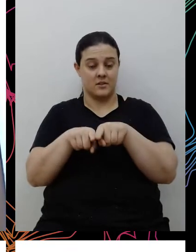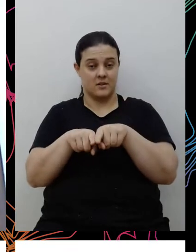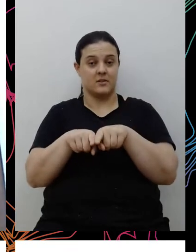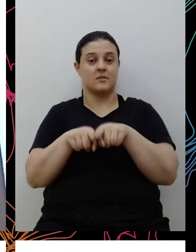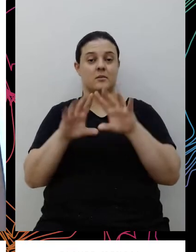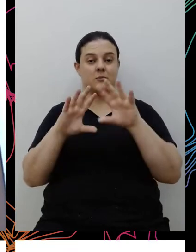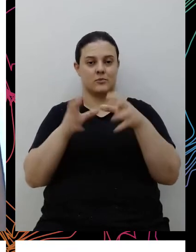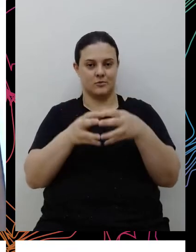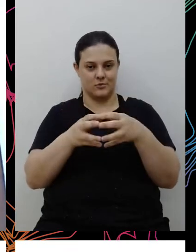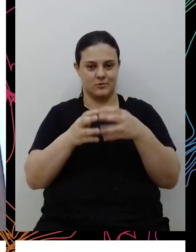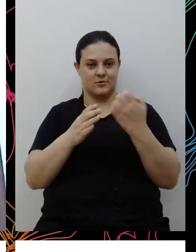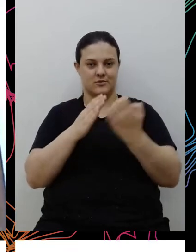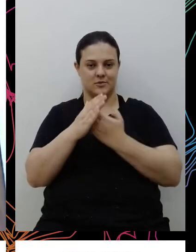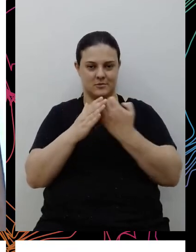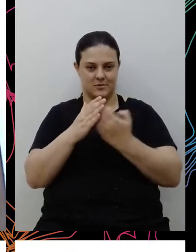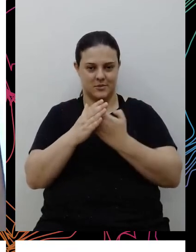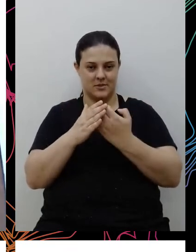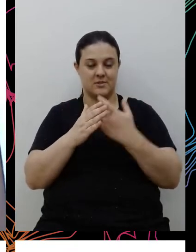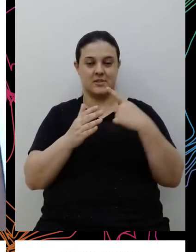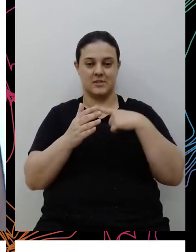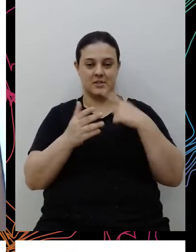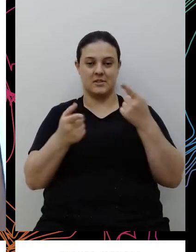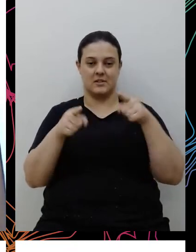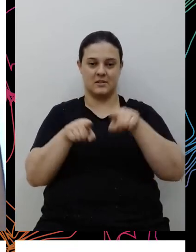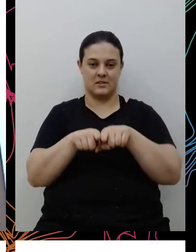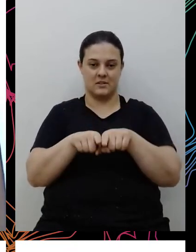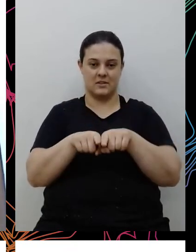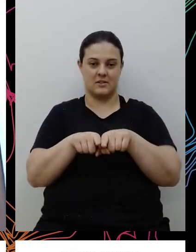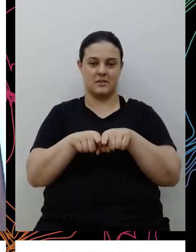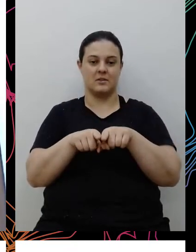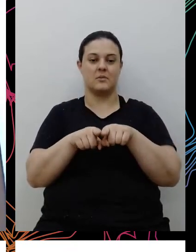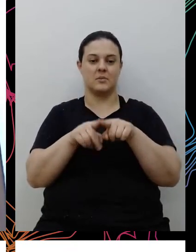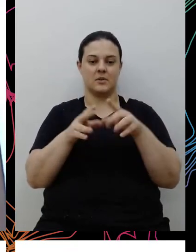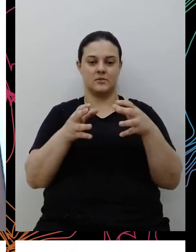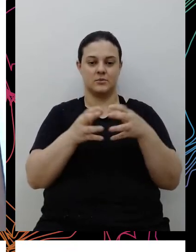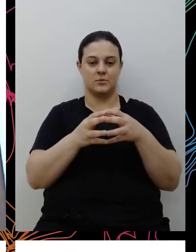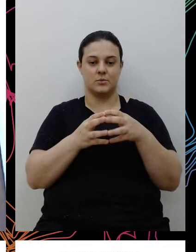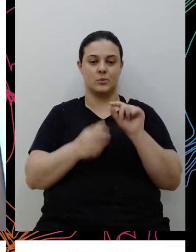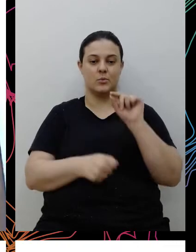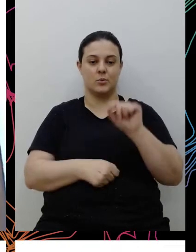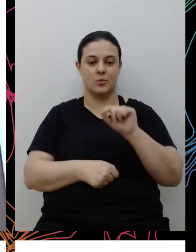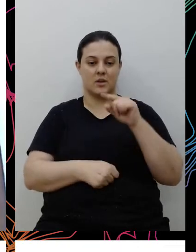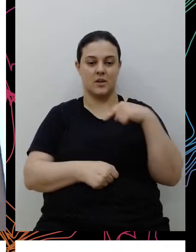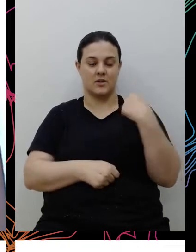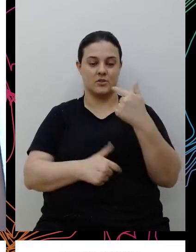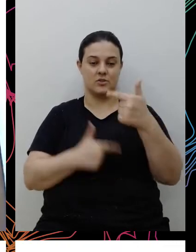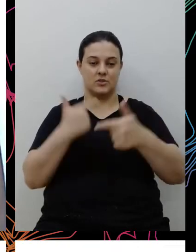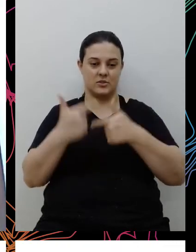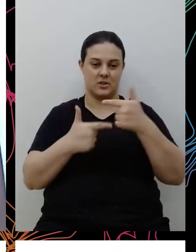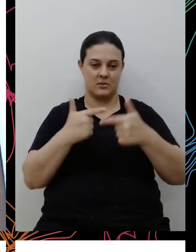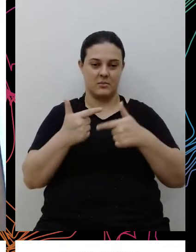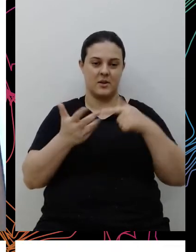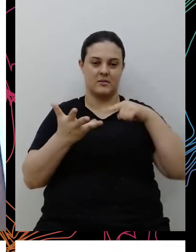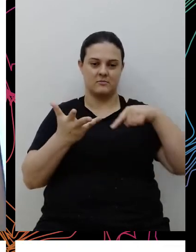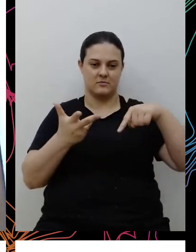empresarial de raça e gênero que a gente tem em parceria com o CERT, que como eu falei, o Etof trabalha muito uma agenda transversal, né? E a gente não